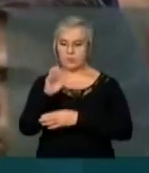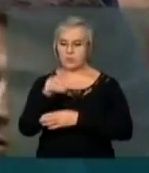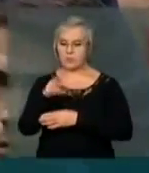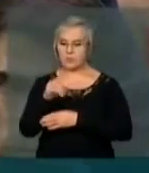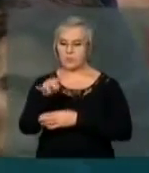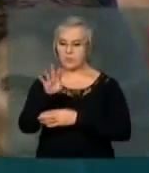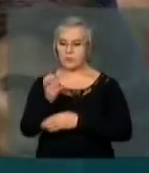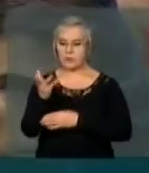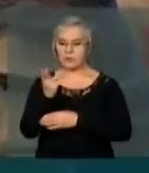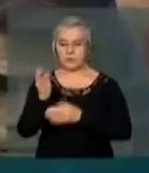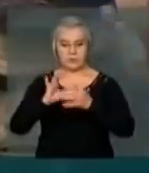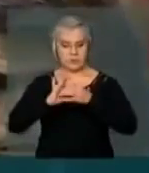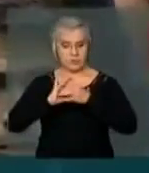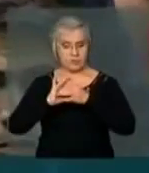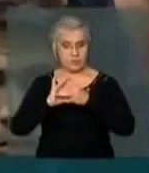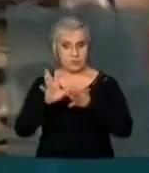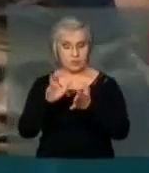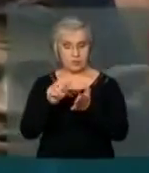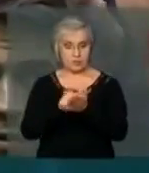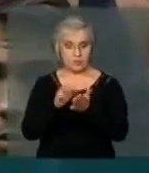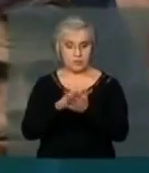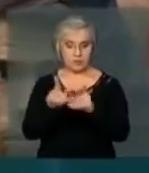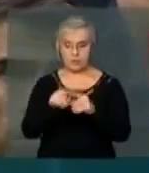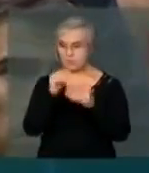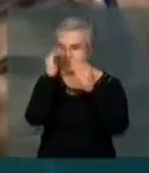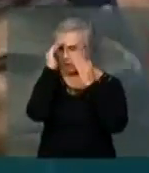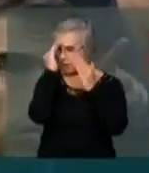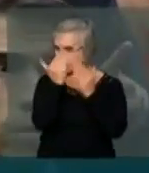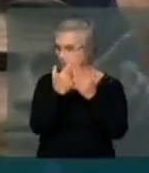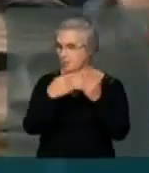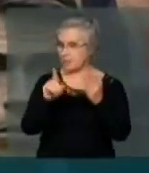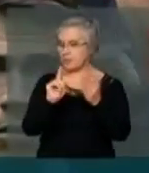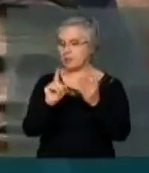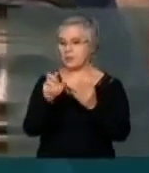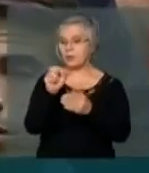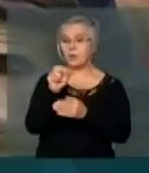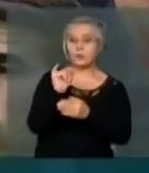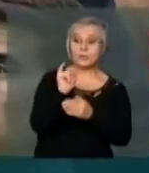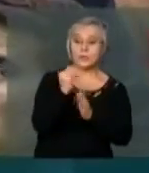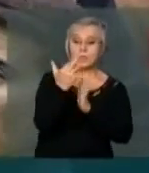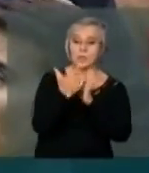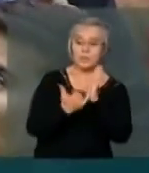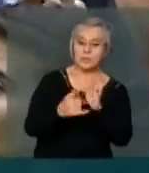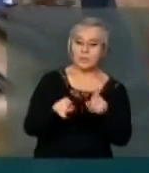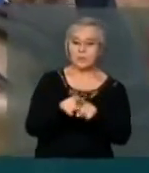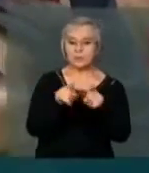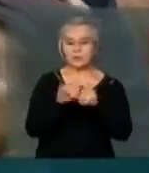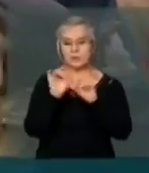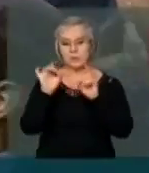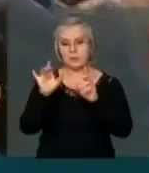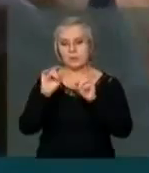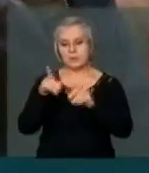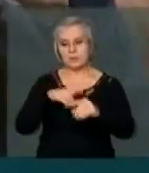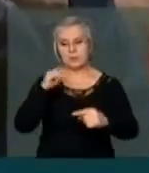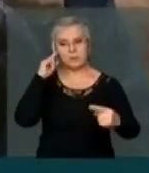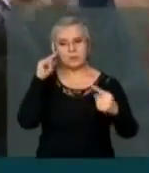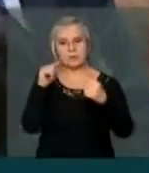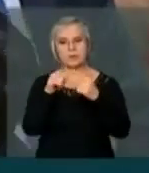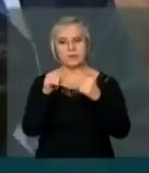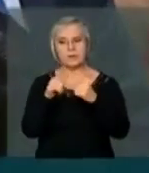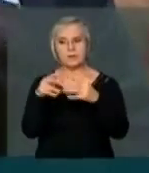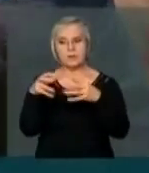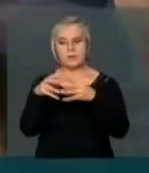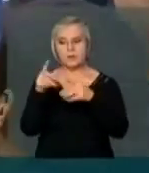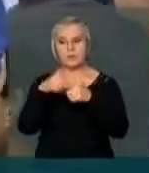obter a licença apesar de não cumprir as condicionantes, especialmente as que têm relação com a questão